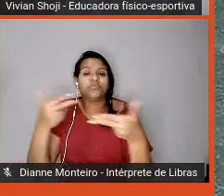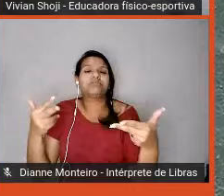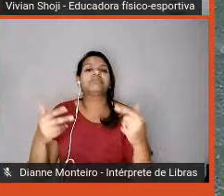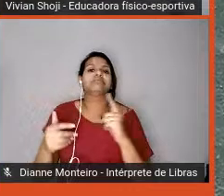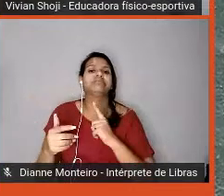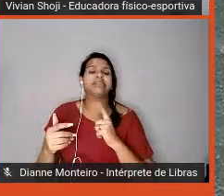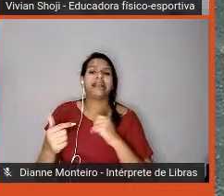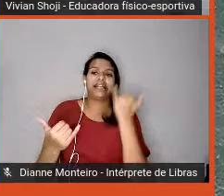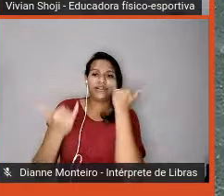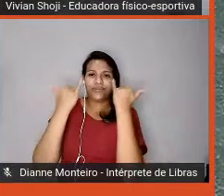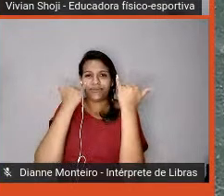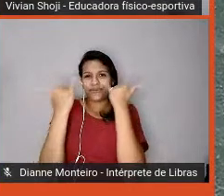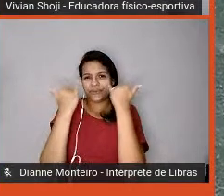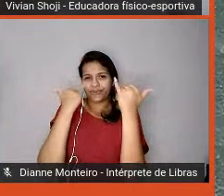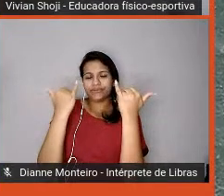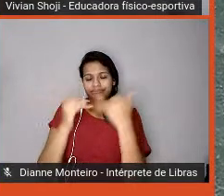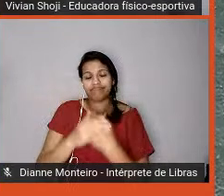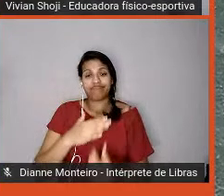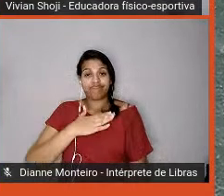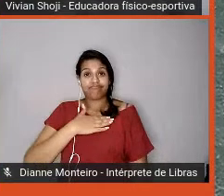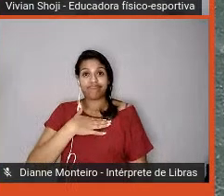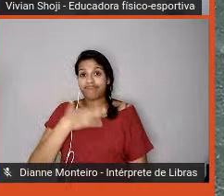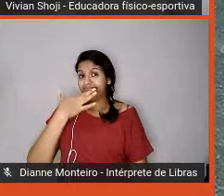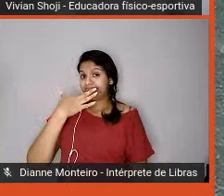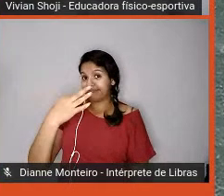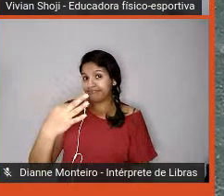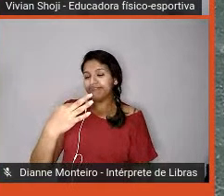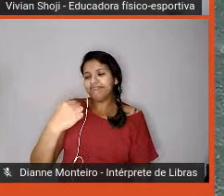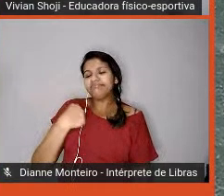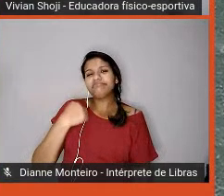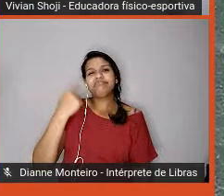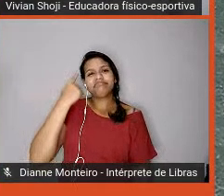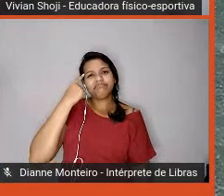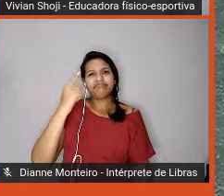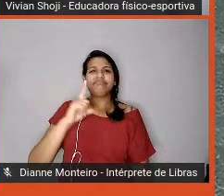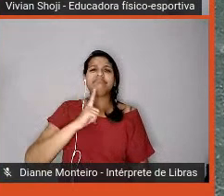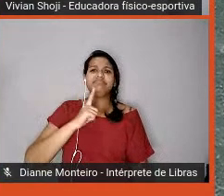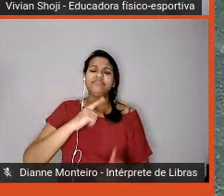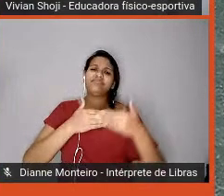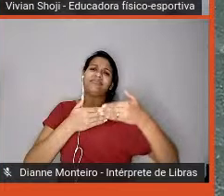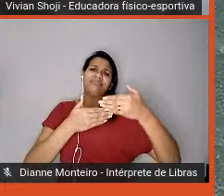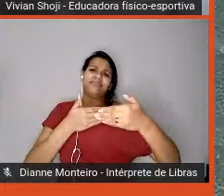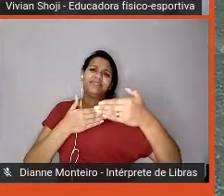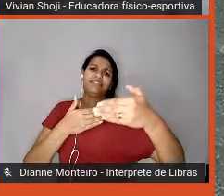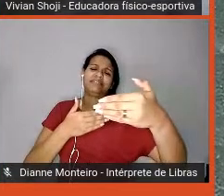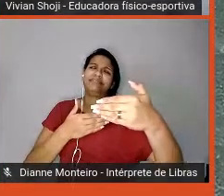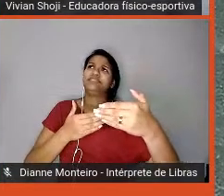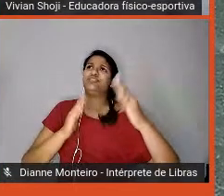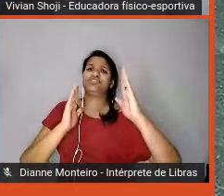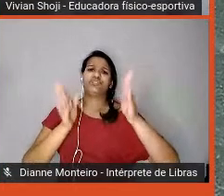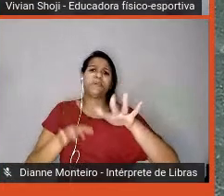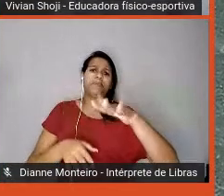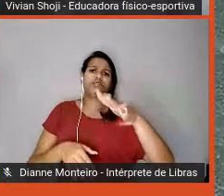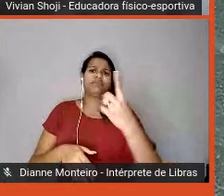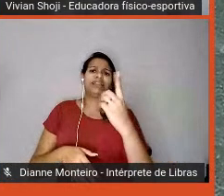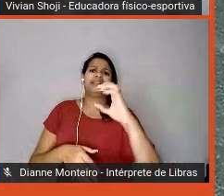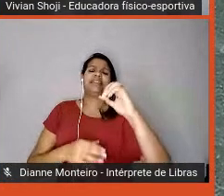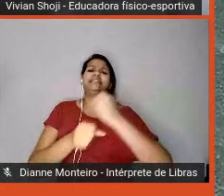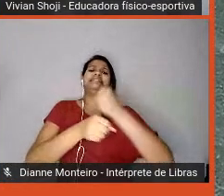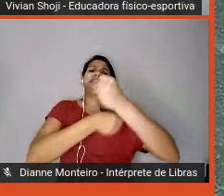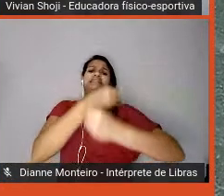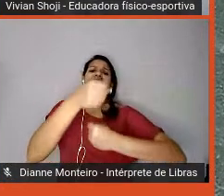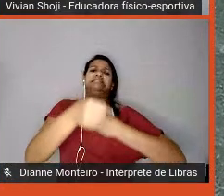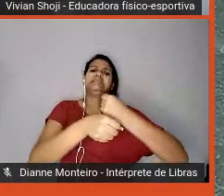Na minha opinião, a gente vai ter pelo menos uma década de consequências dentro da saúde mental. Aqui nós vemos que sete em cada